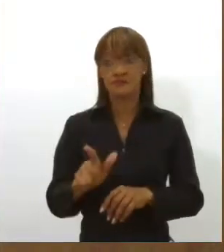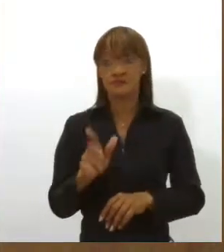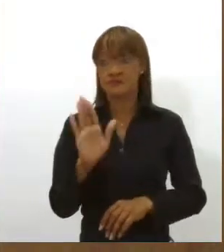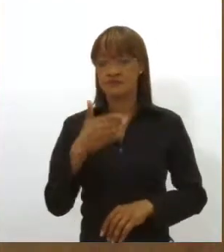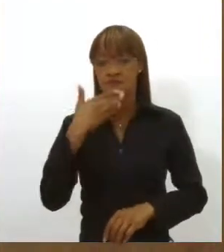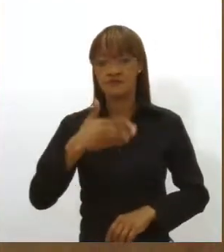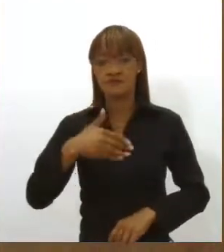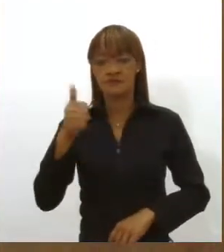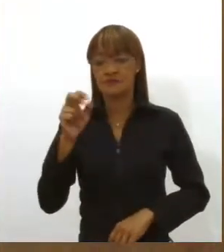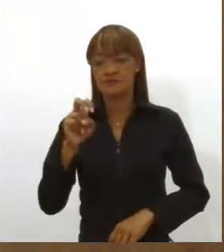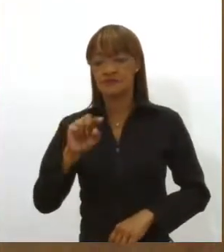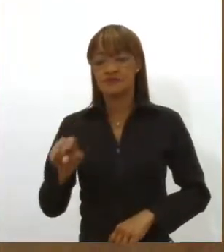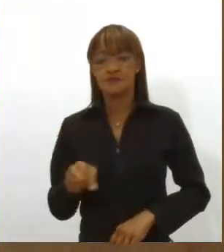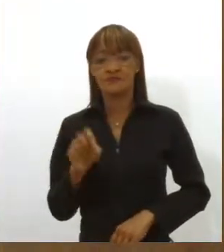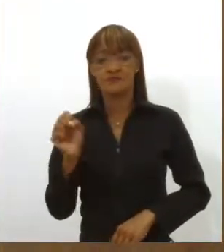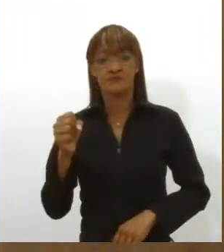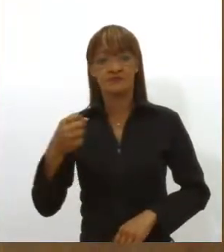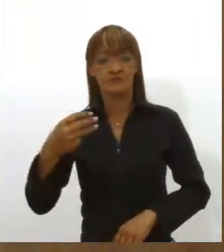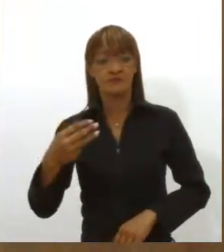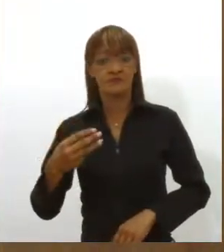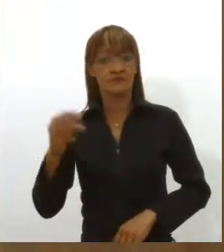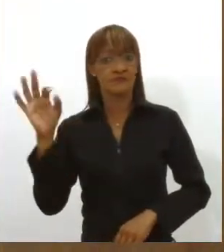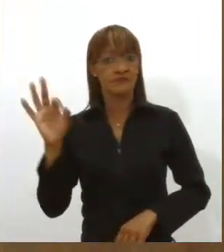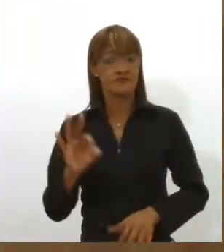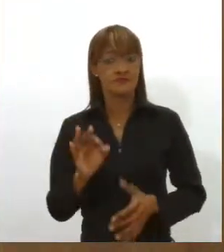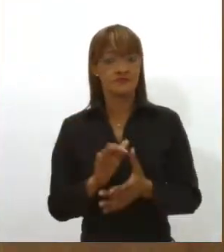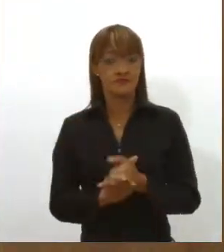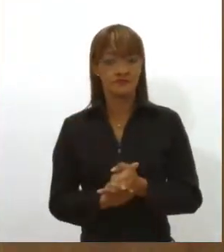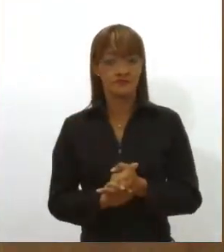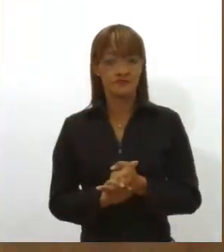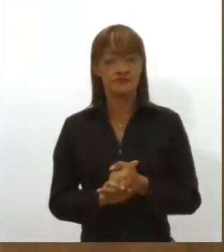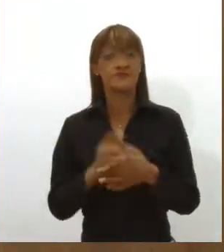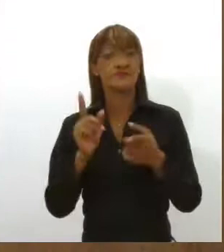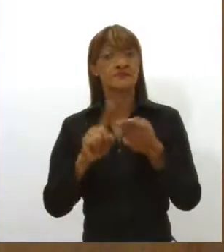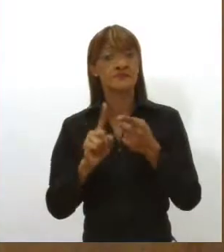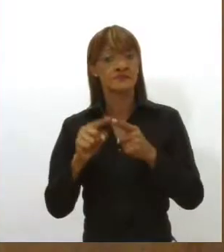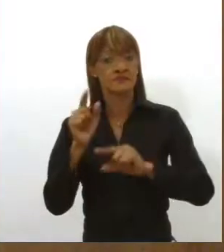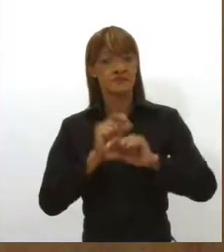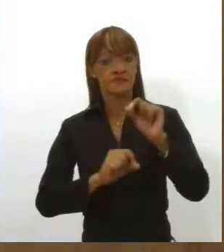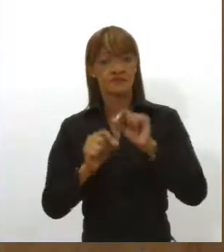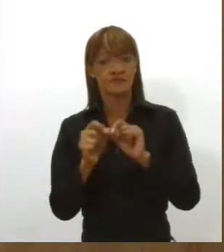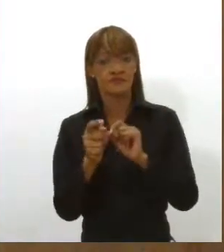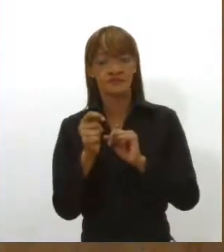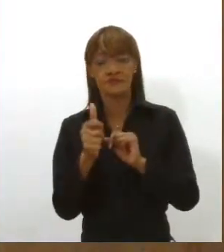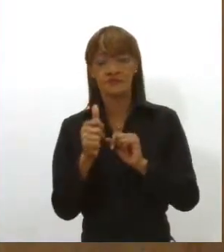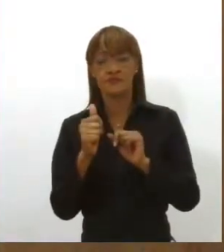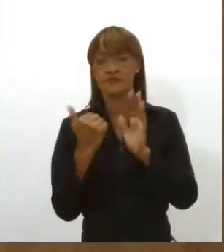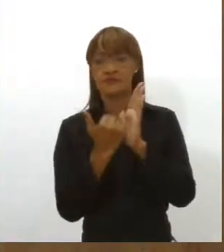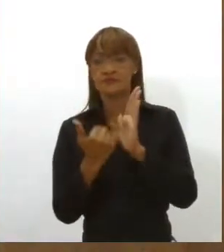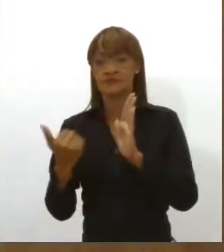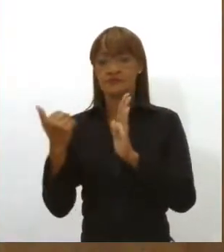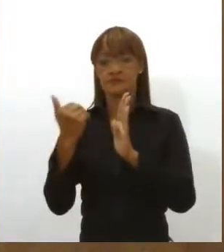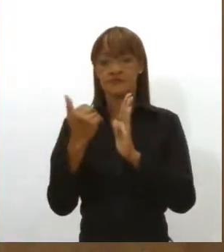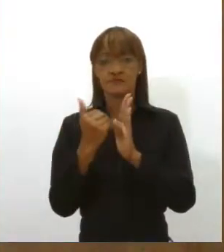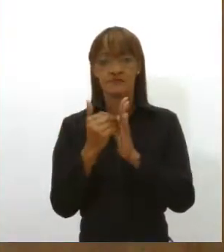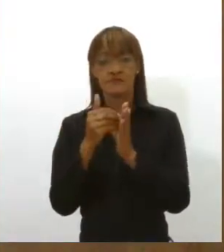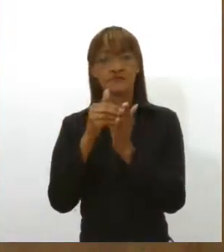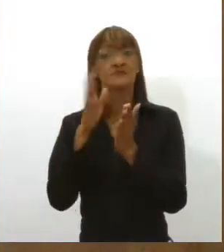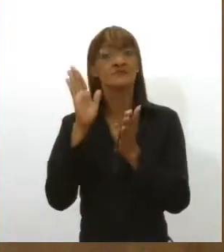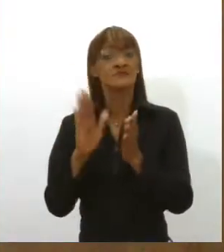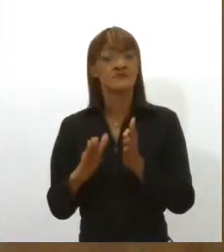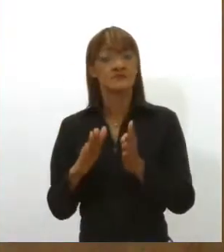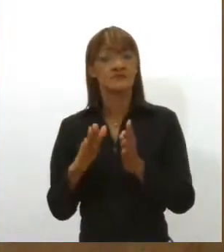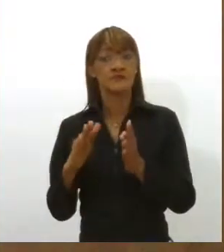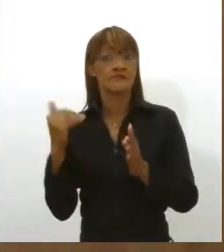,83% ao ano, índice que corresponde a quase o dobro da correção da poupança em 2021, que foi de 2